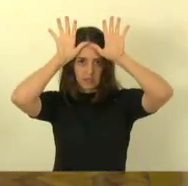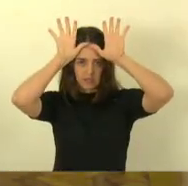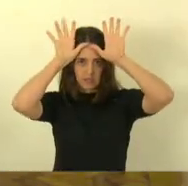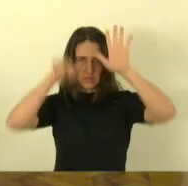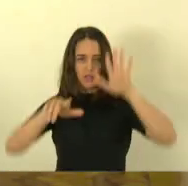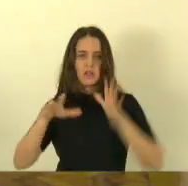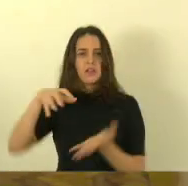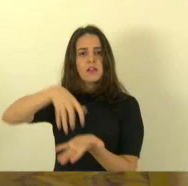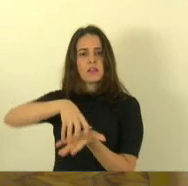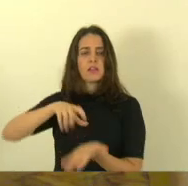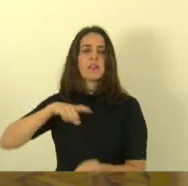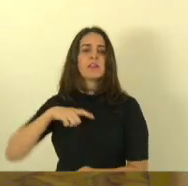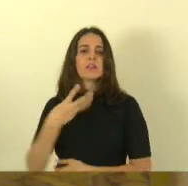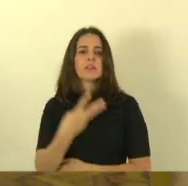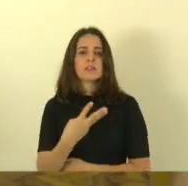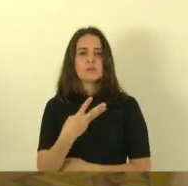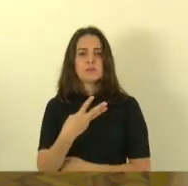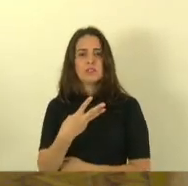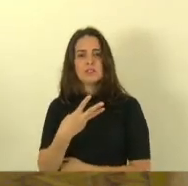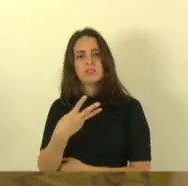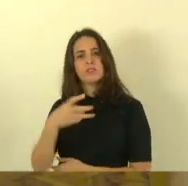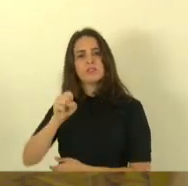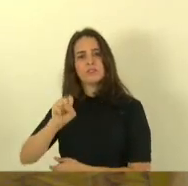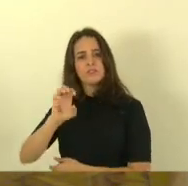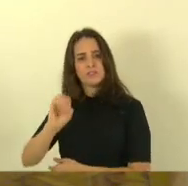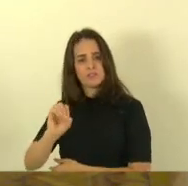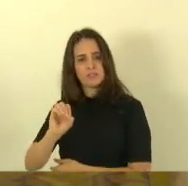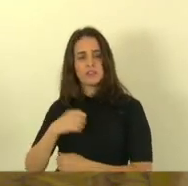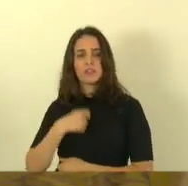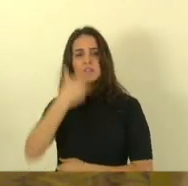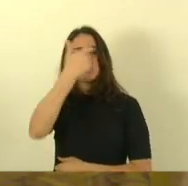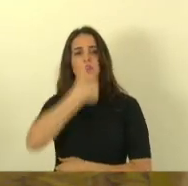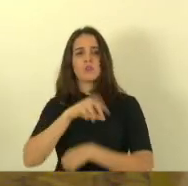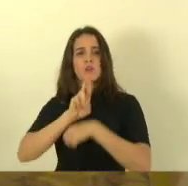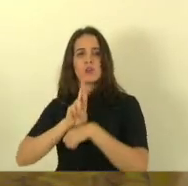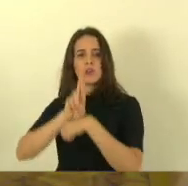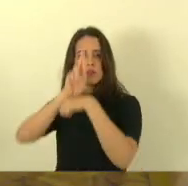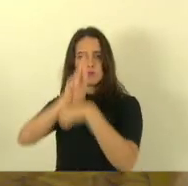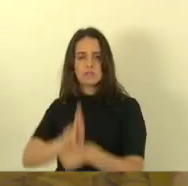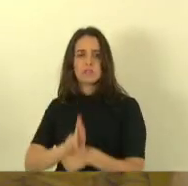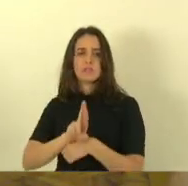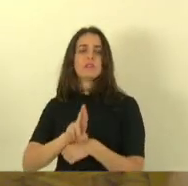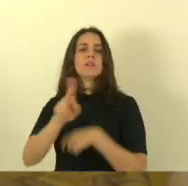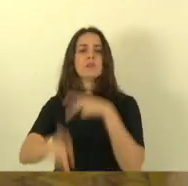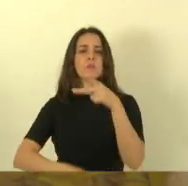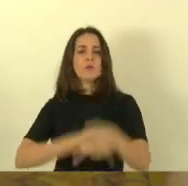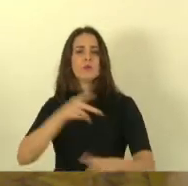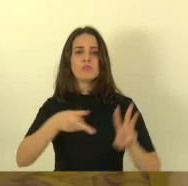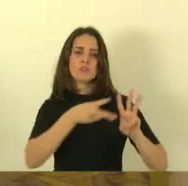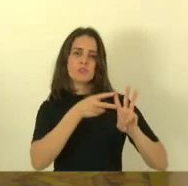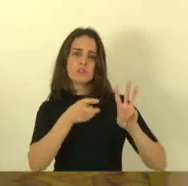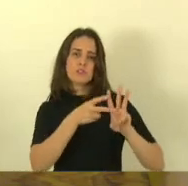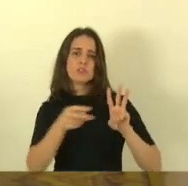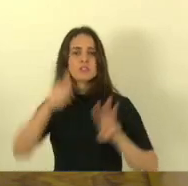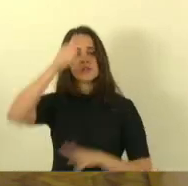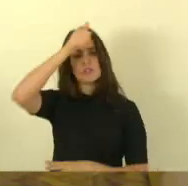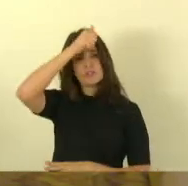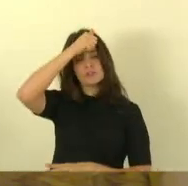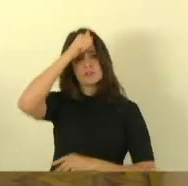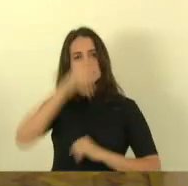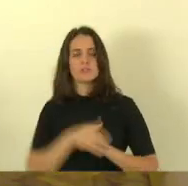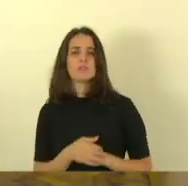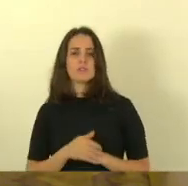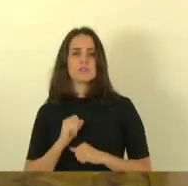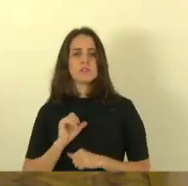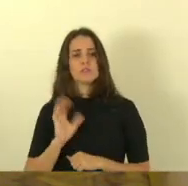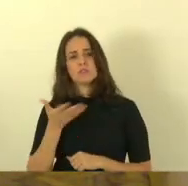nesse momento estou aqui representando o povo indígena do Piniquim e Guarani da cidade de Aracruz a comunidade um povo com 6